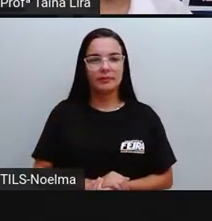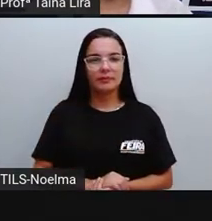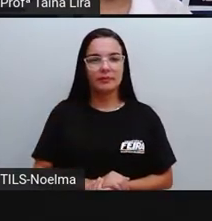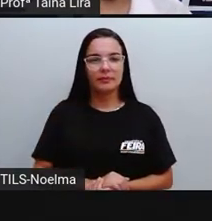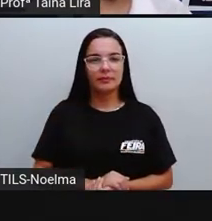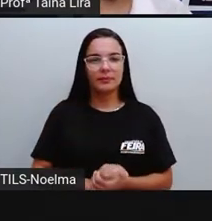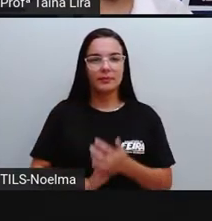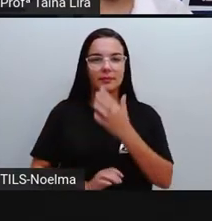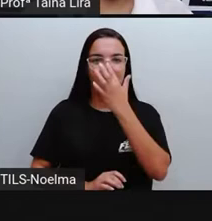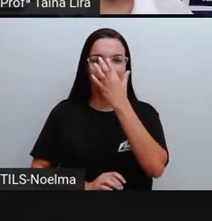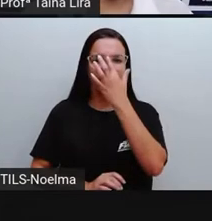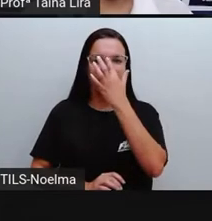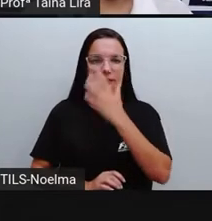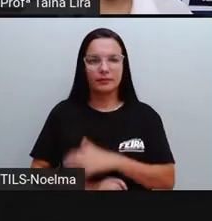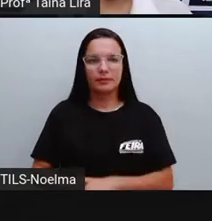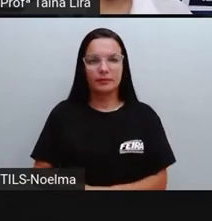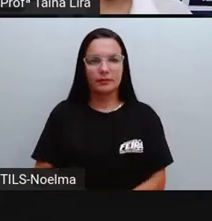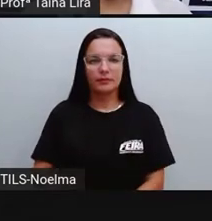Deixa eu passar aqui.